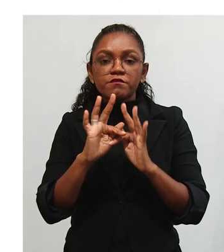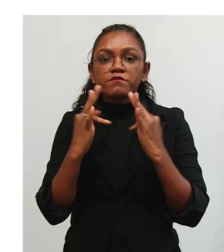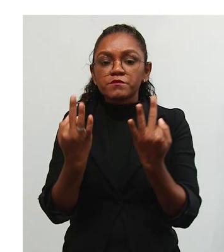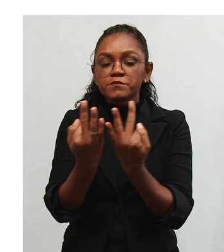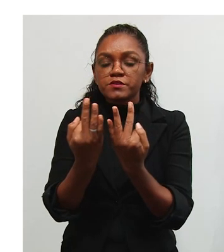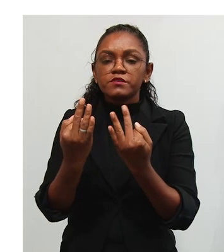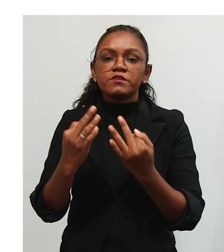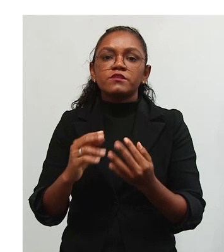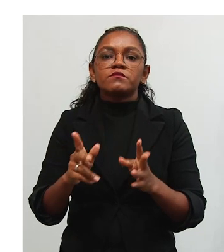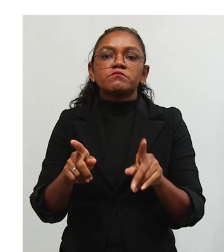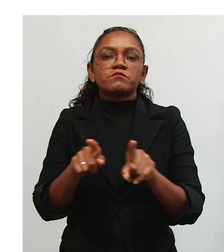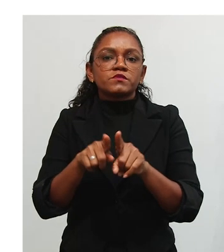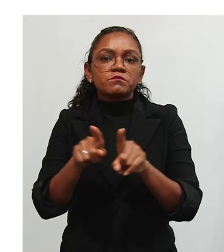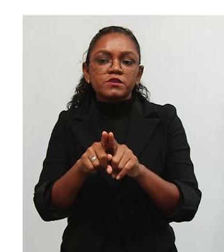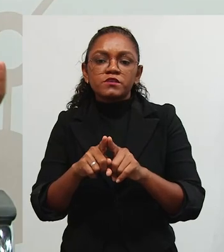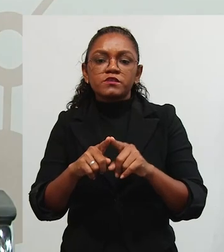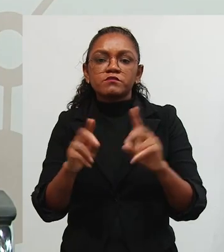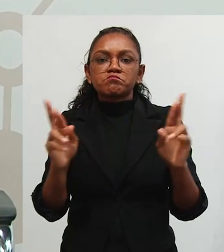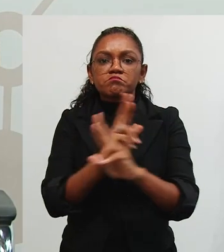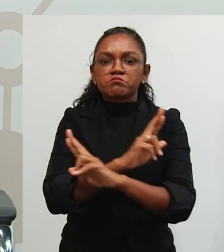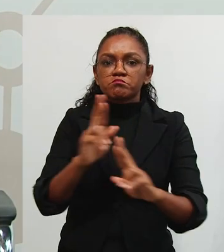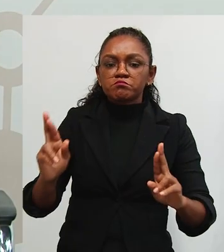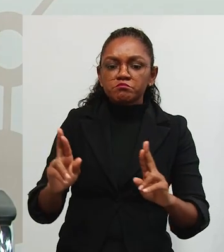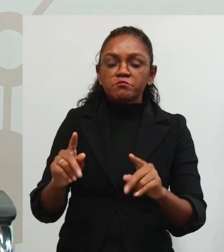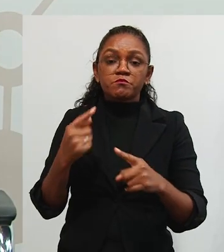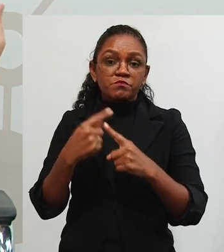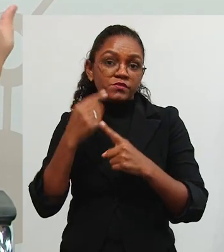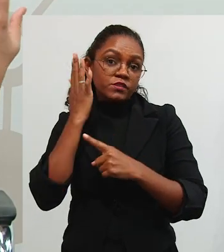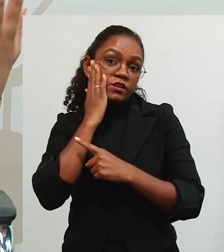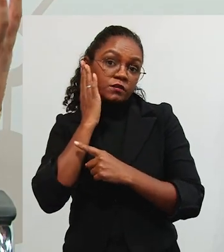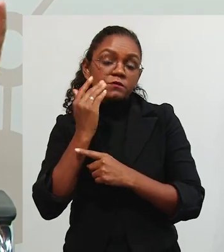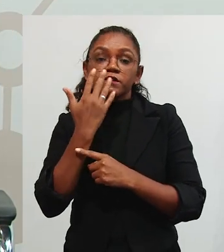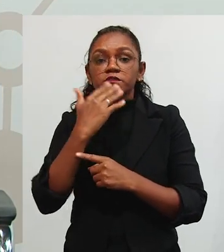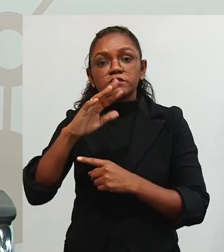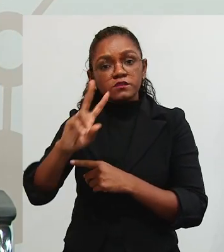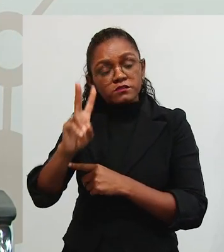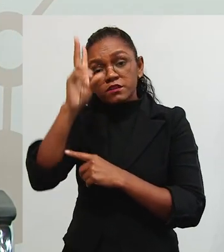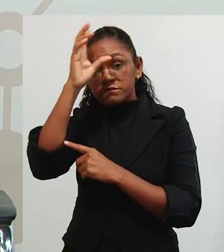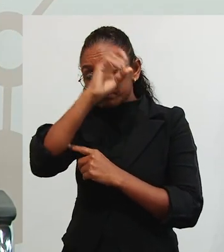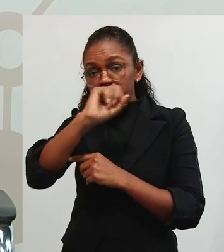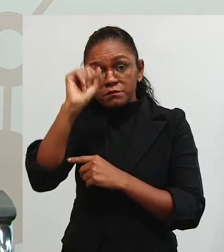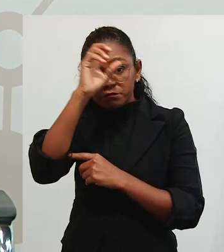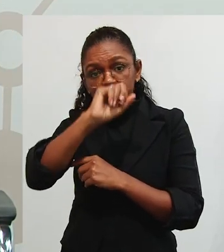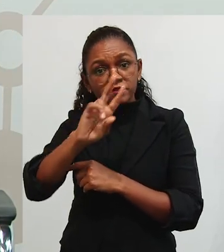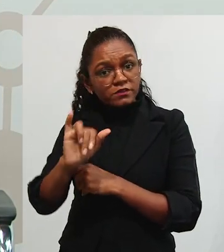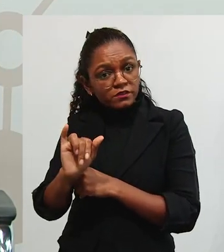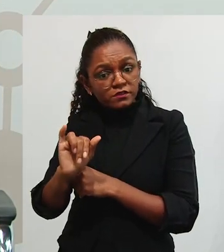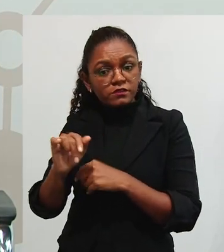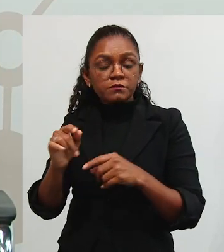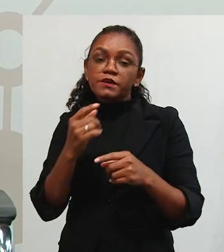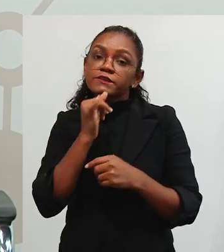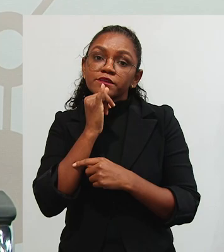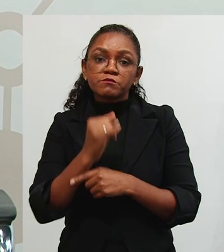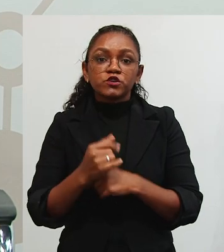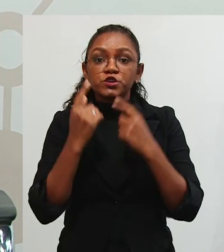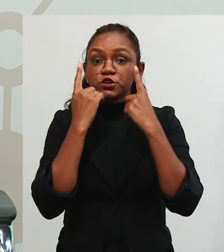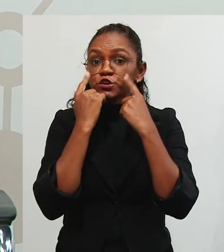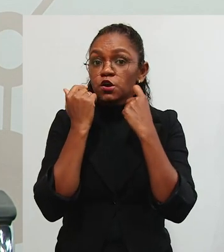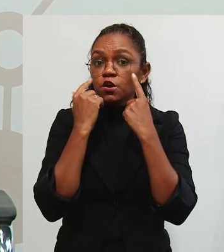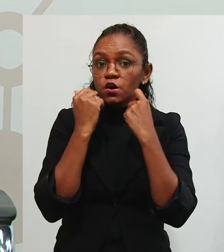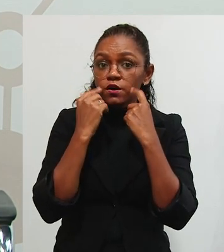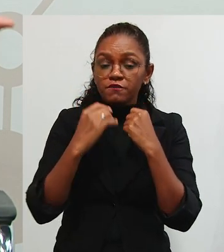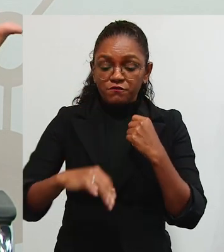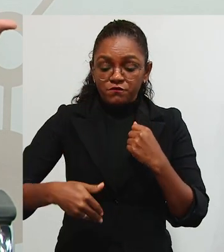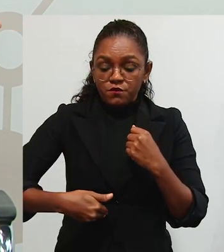em casa, com a família, né? Nós sabemos que a criança, ela vai aprender. Ela aprende a chorar,